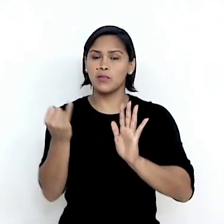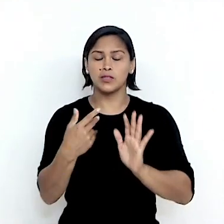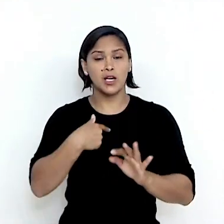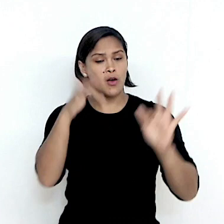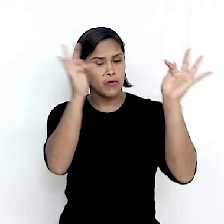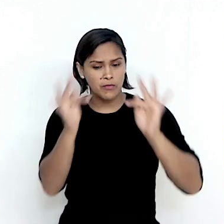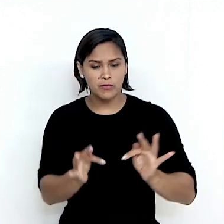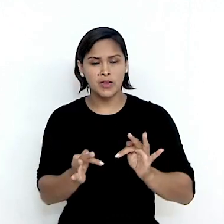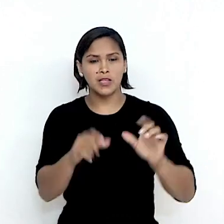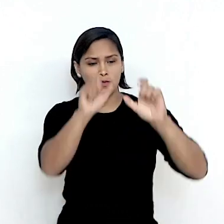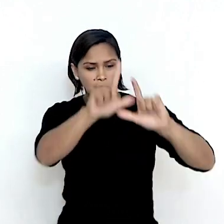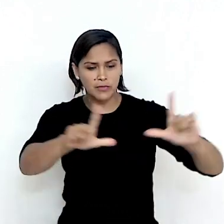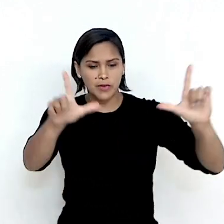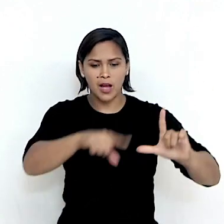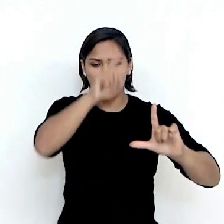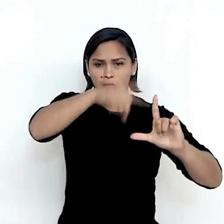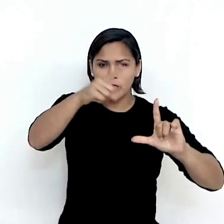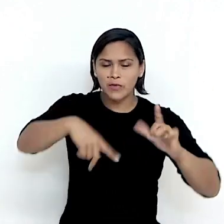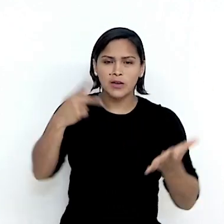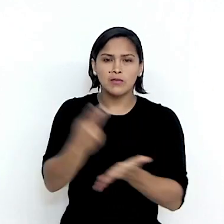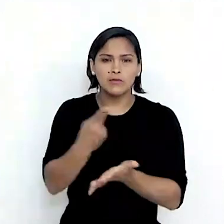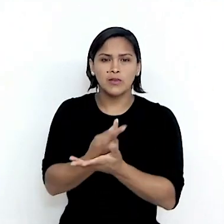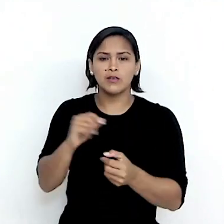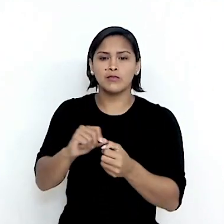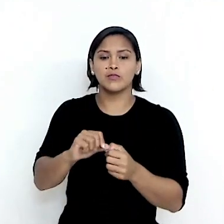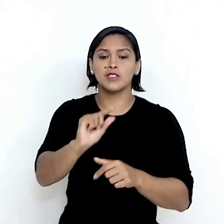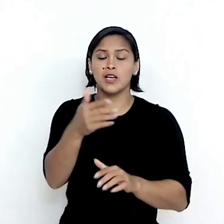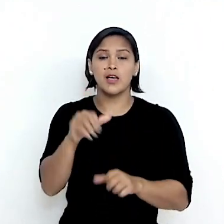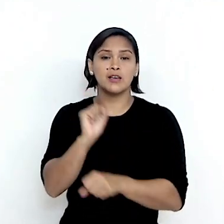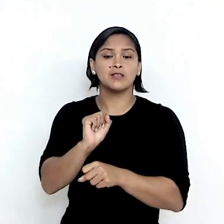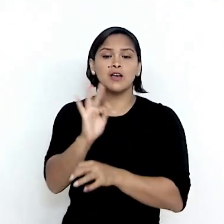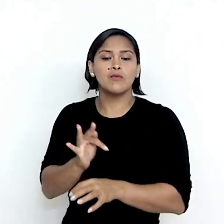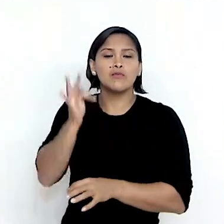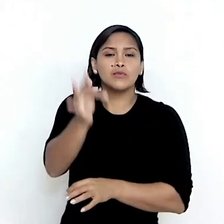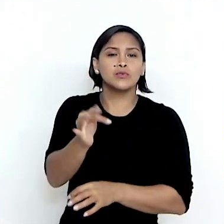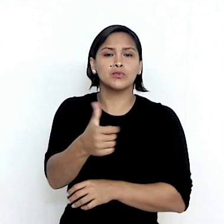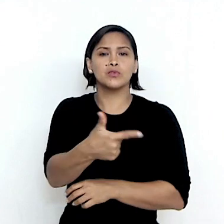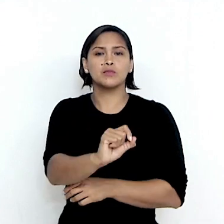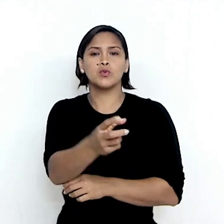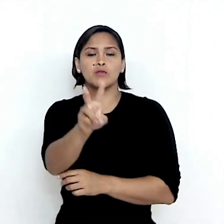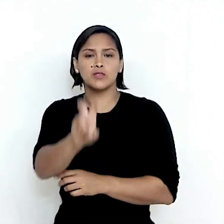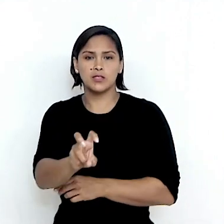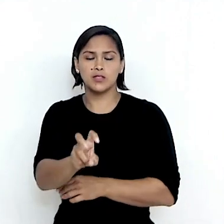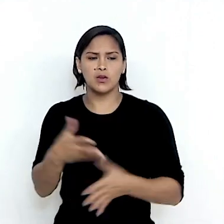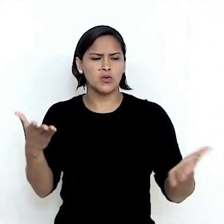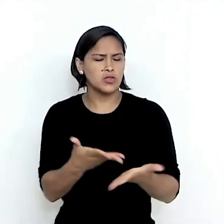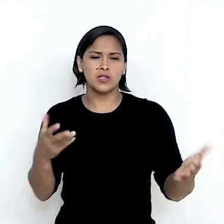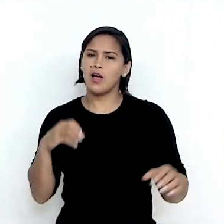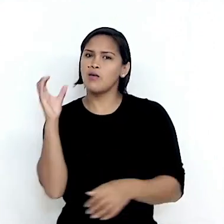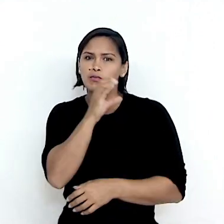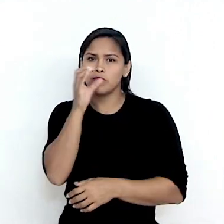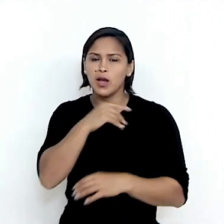Fico muito contente de ver o cronograma de execução voltado para 2025. Ou seja, já estamos aqui às portas. Muito